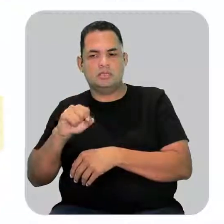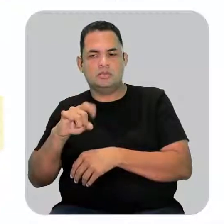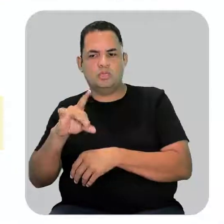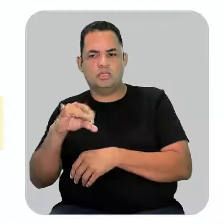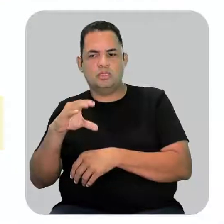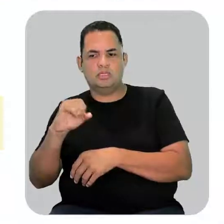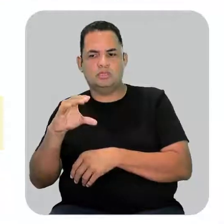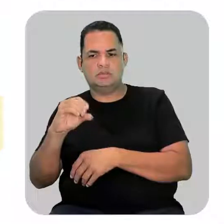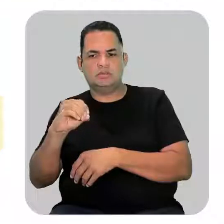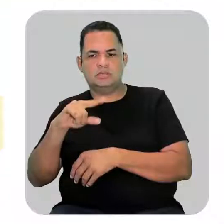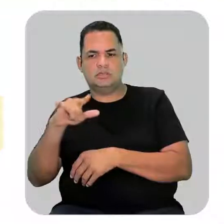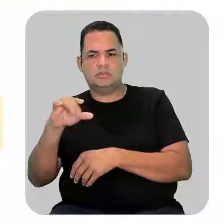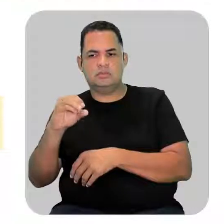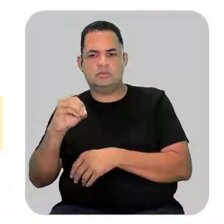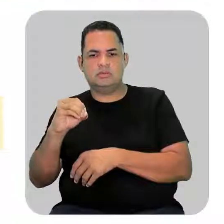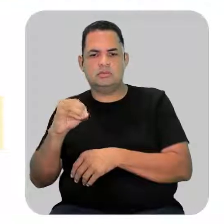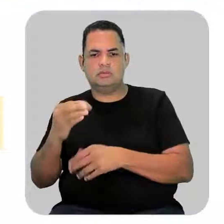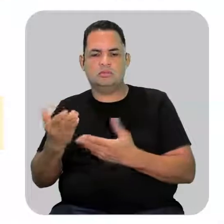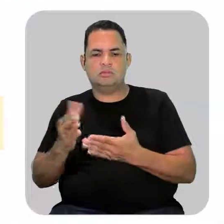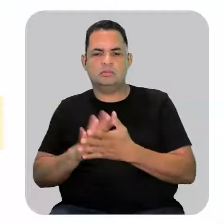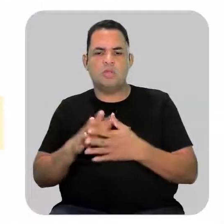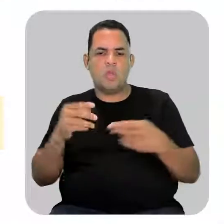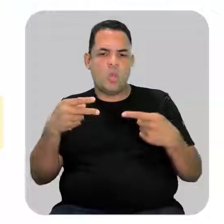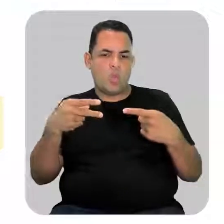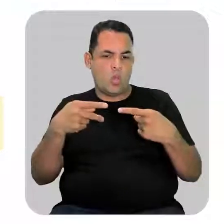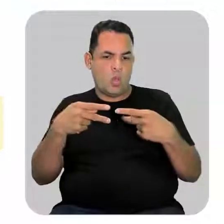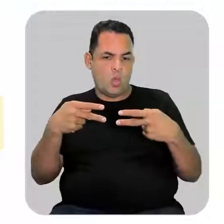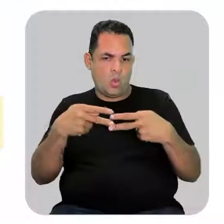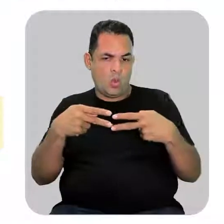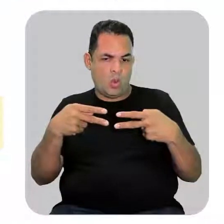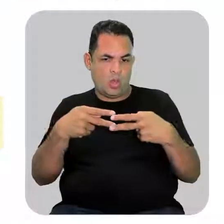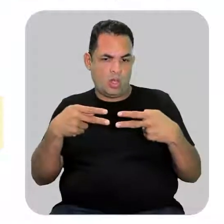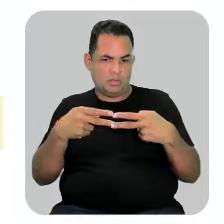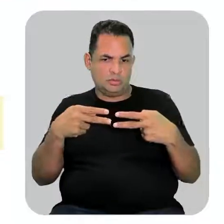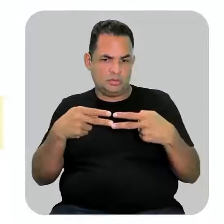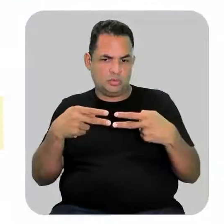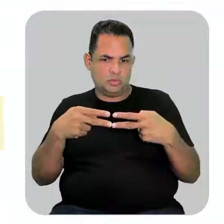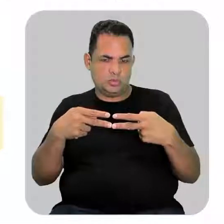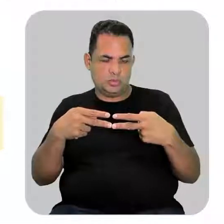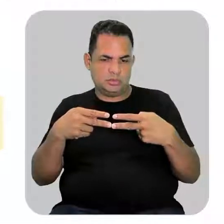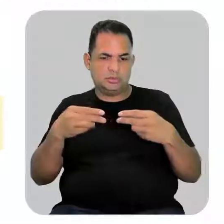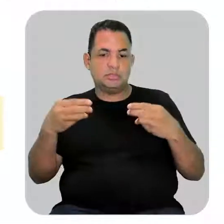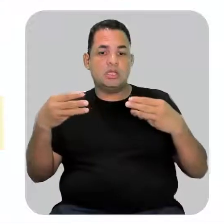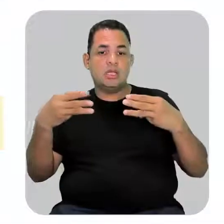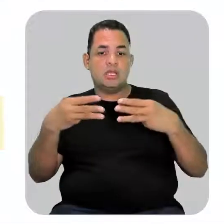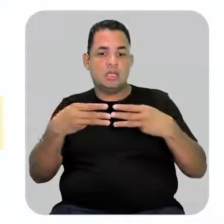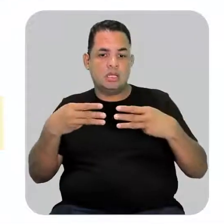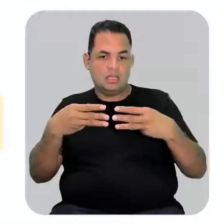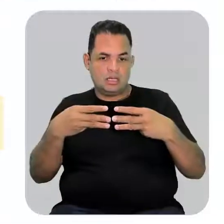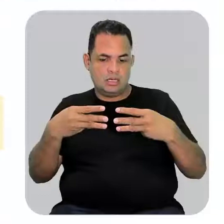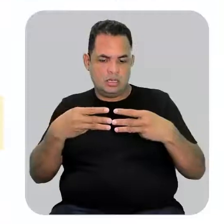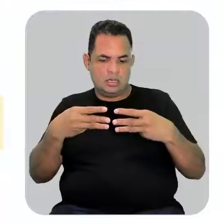viu que insaturação são as ligações duplas e triplas. Então,